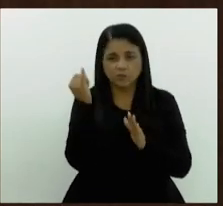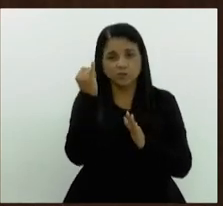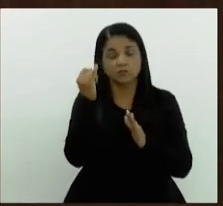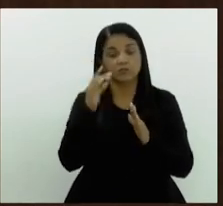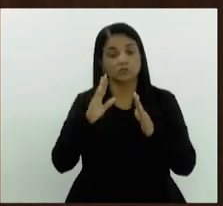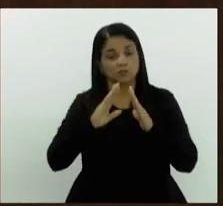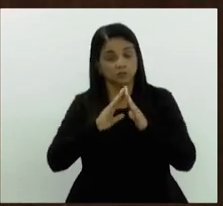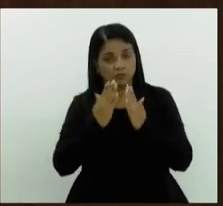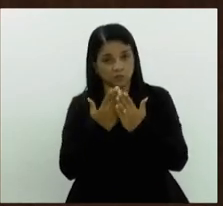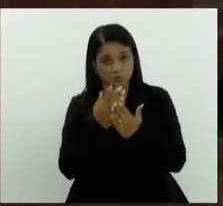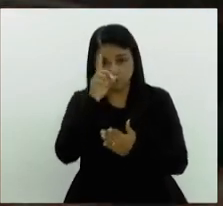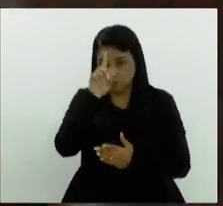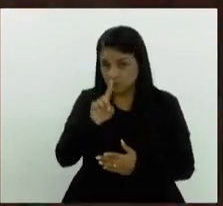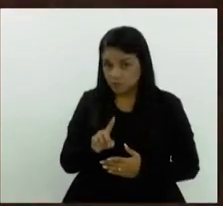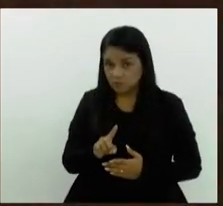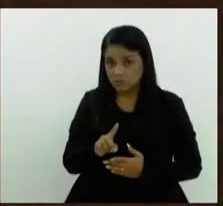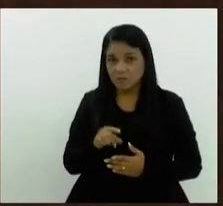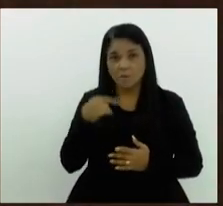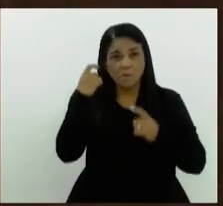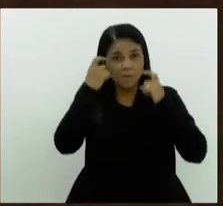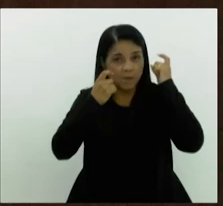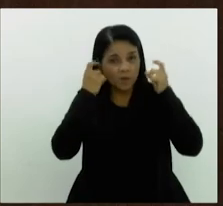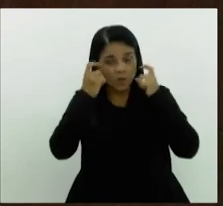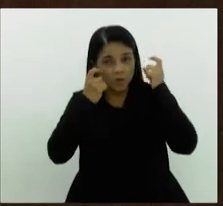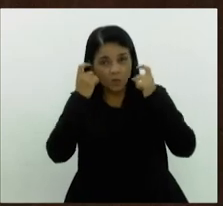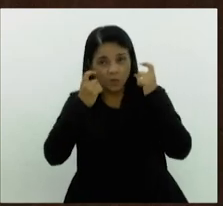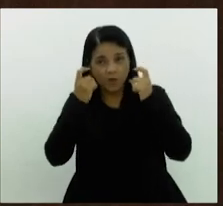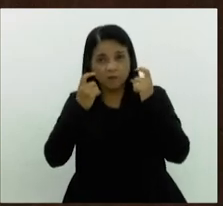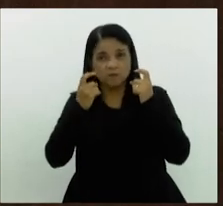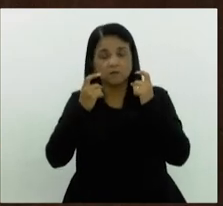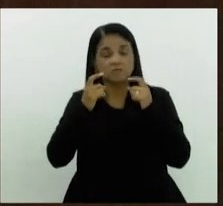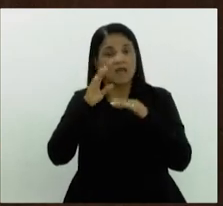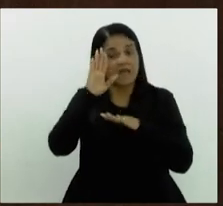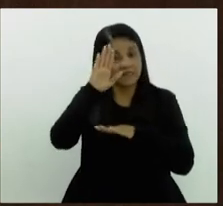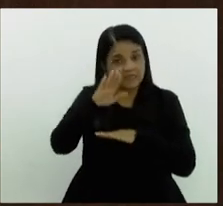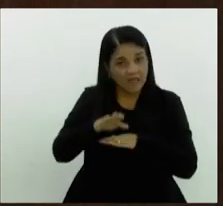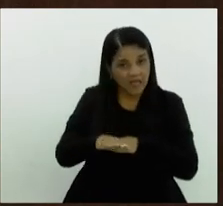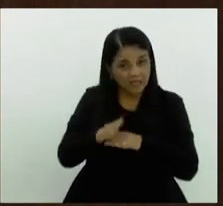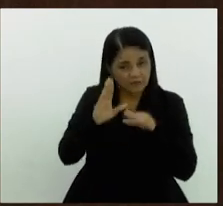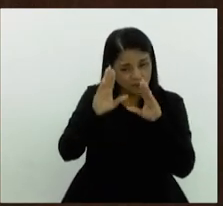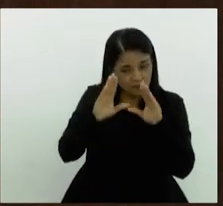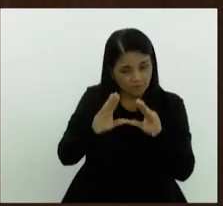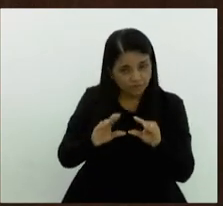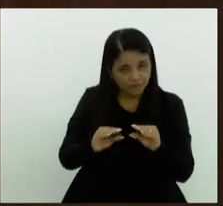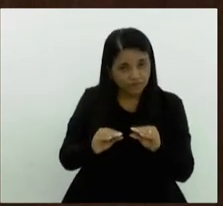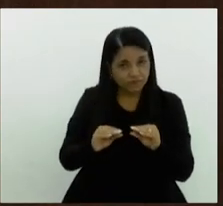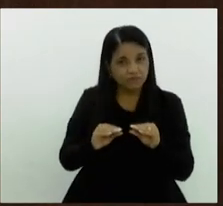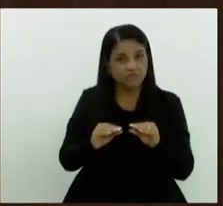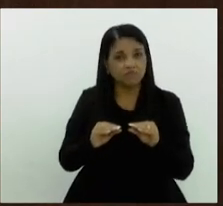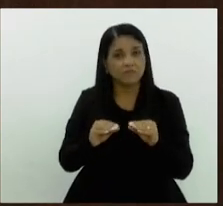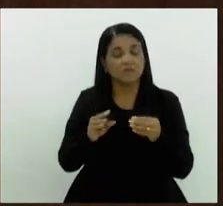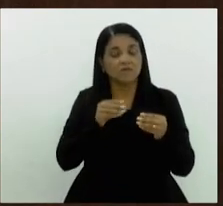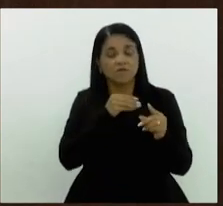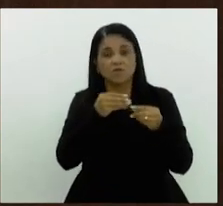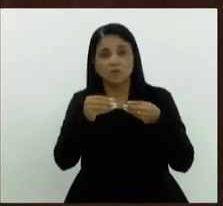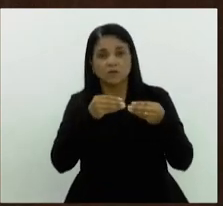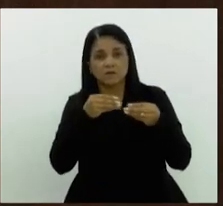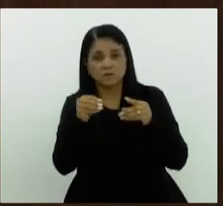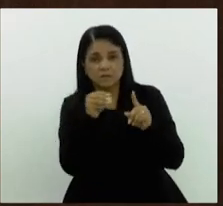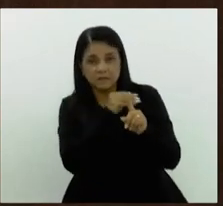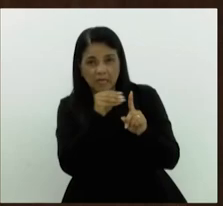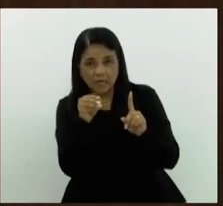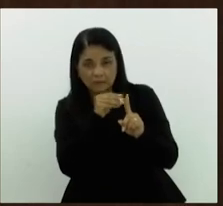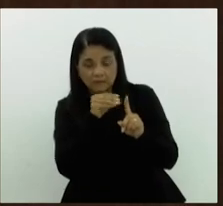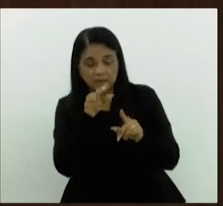estão cada dia que passam mais preocupadas principalmente no final da tarde isso da noite com a vulnerabilidade das nossas crianças dos nossos adolescentes